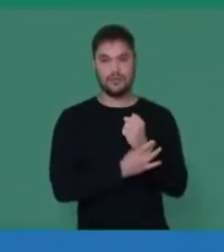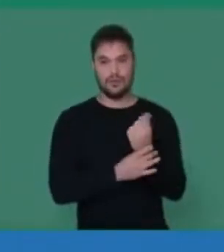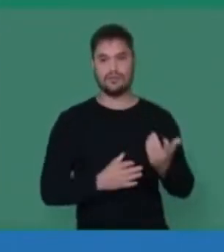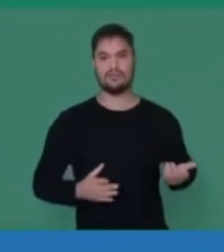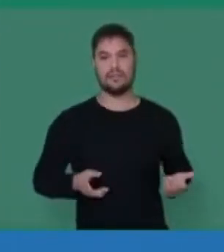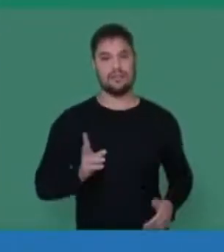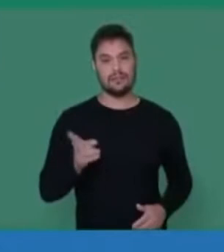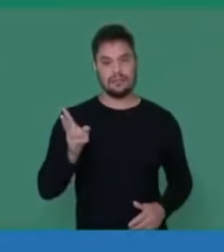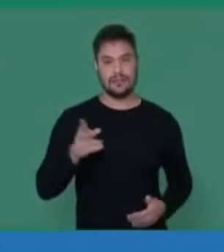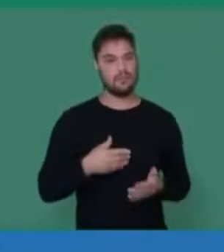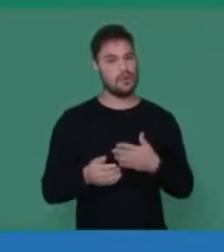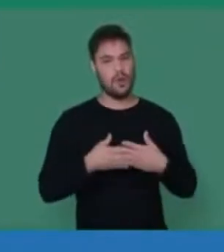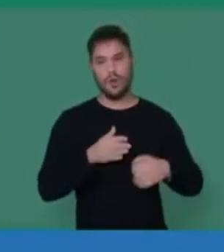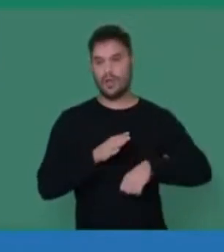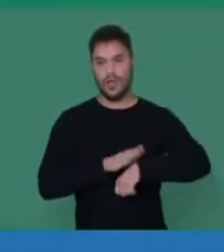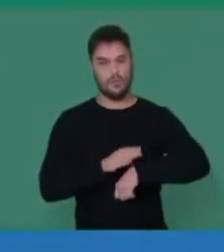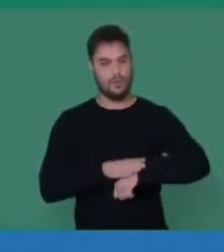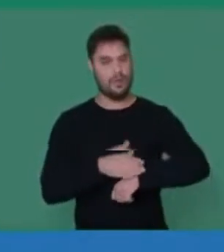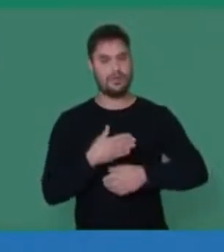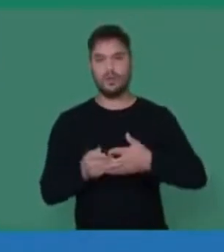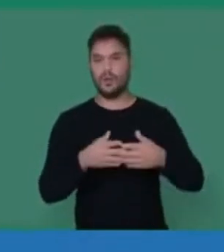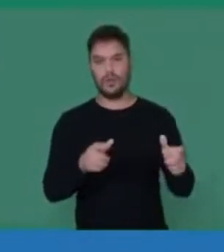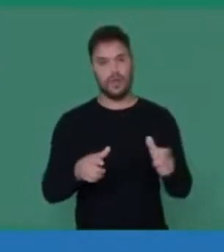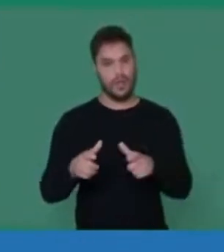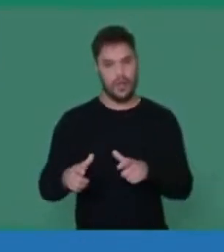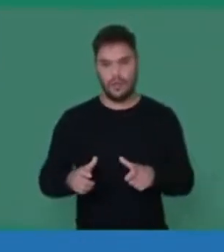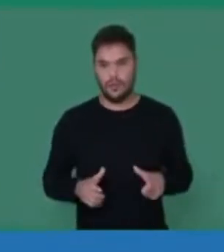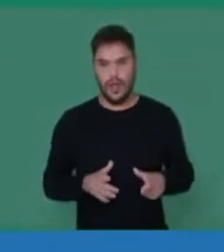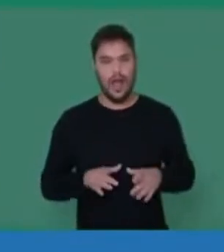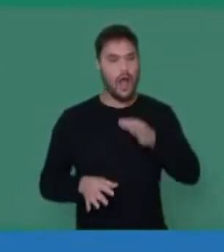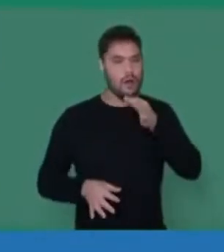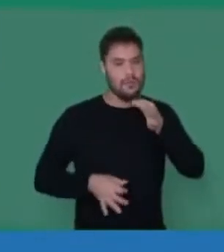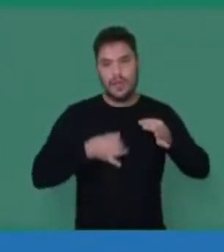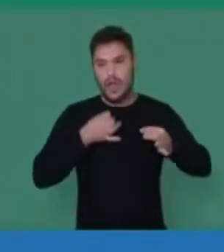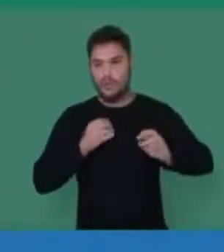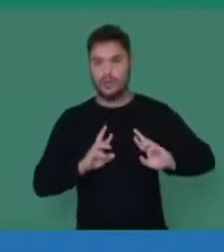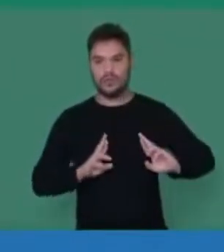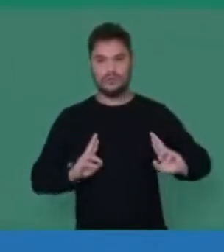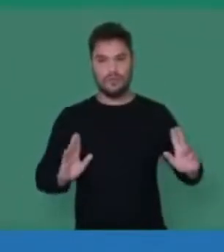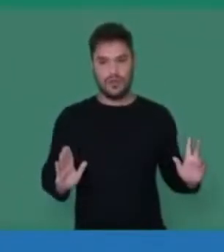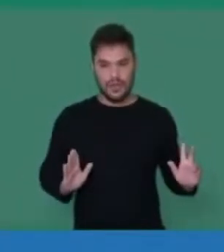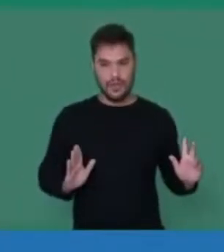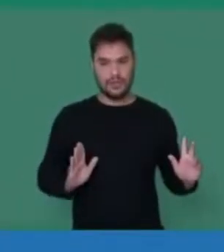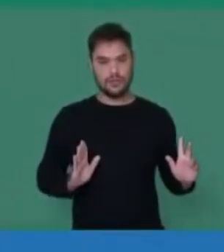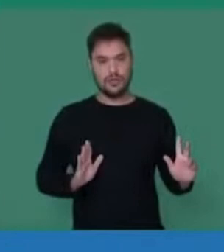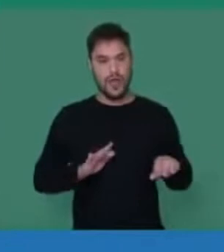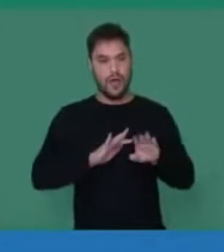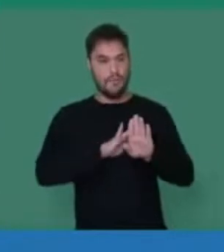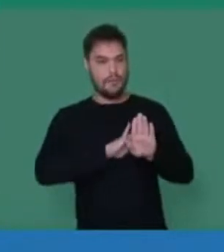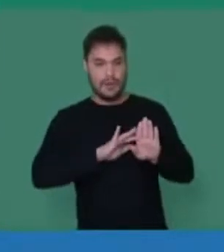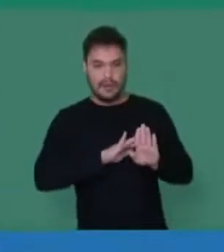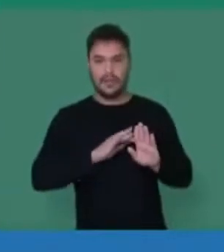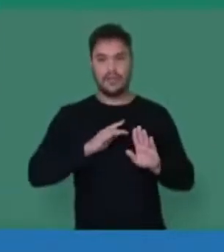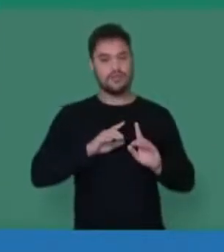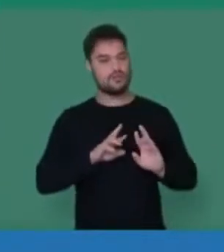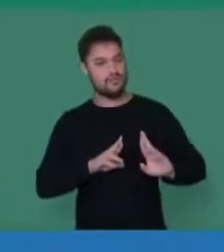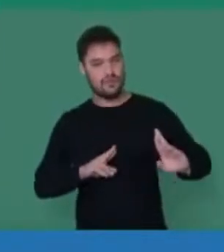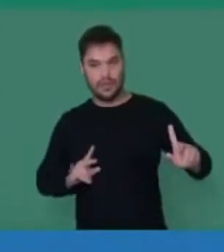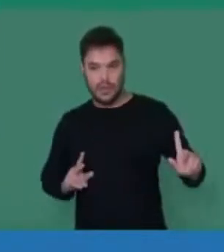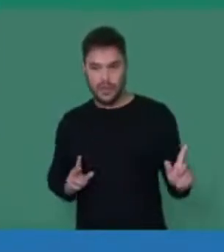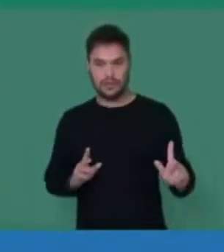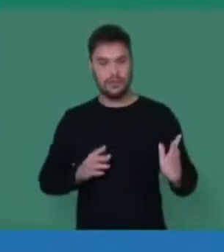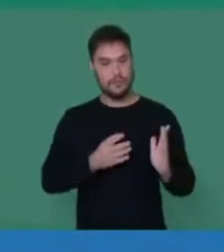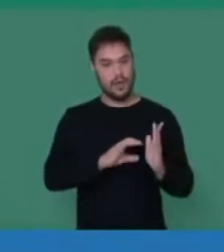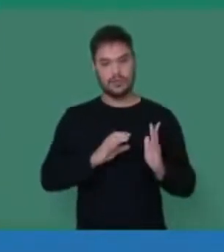sempre, em qualquer circunstância, não interessa se pensamos diferentes, não interessa se estamos em posições políticas diversas,